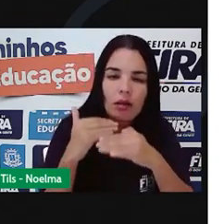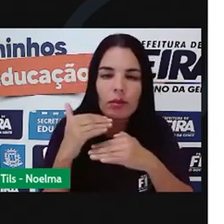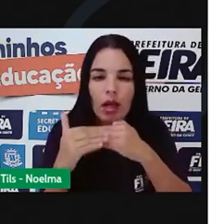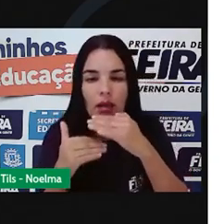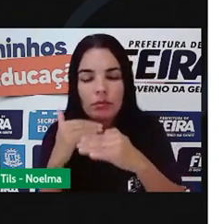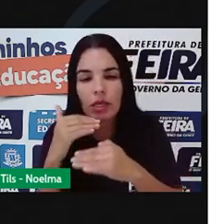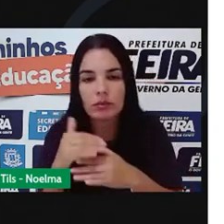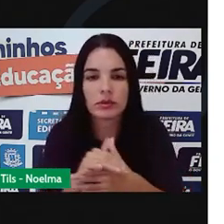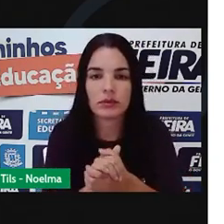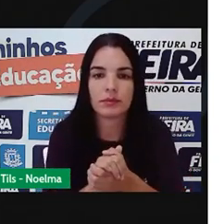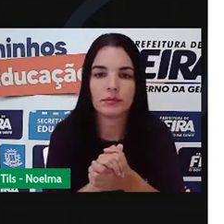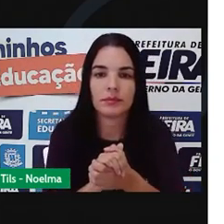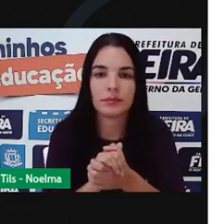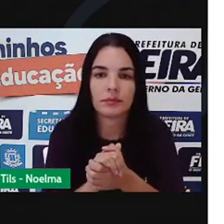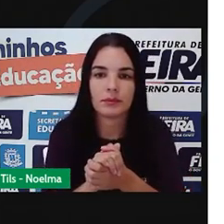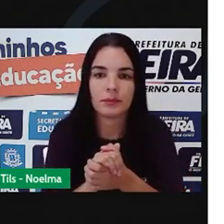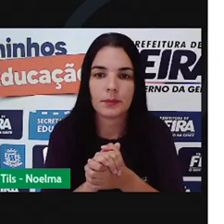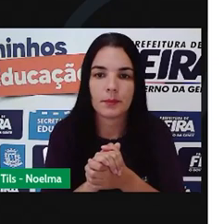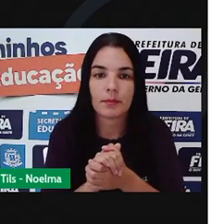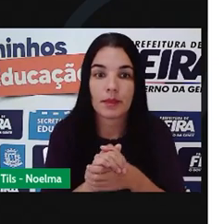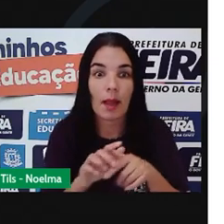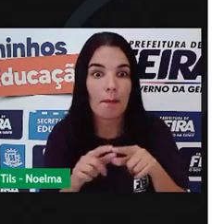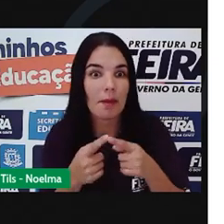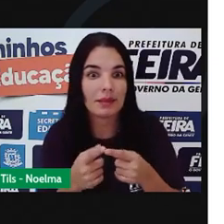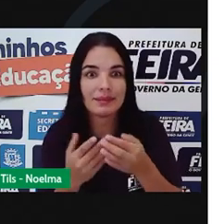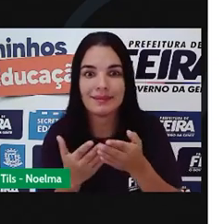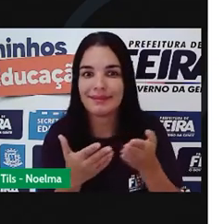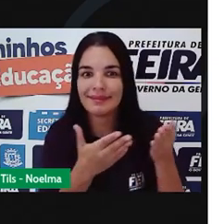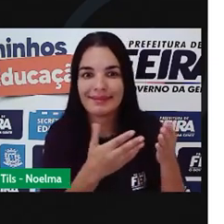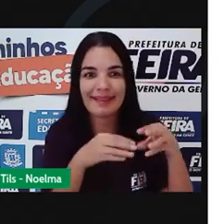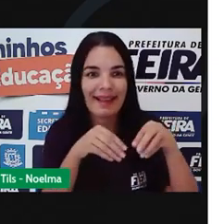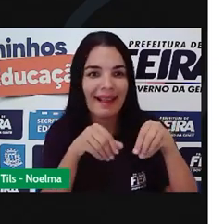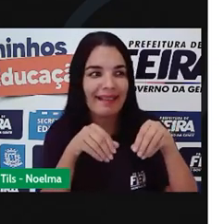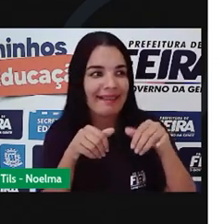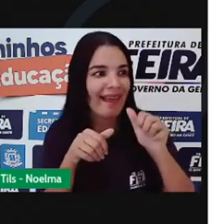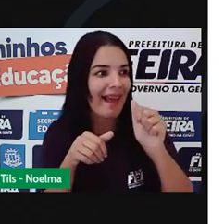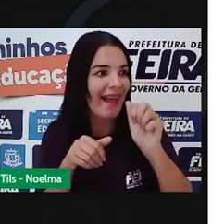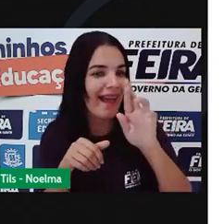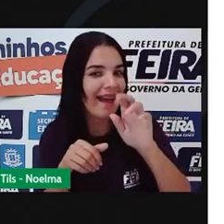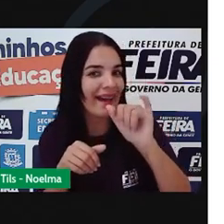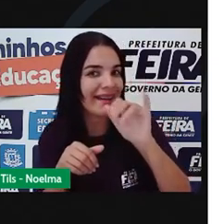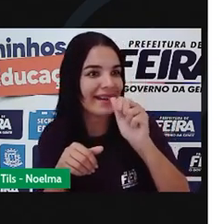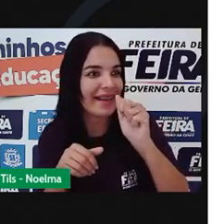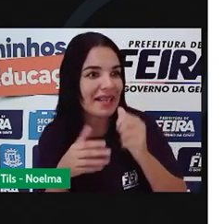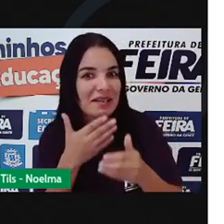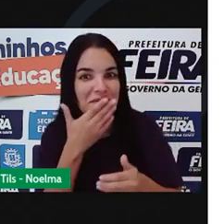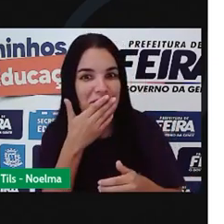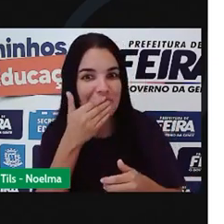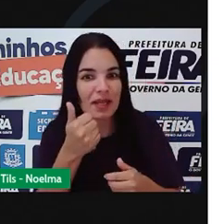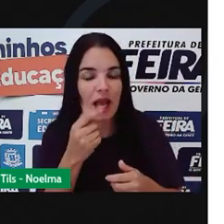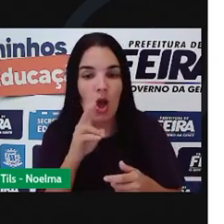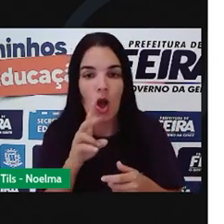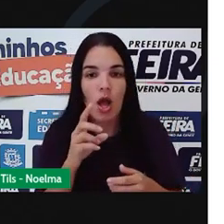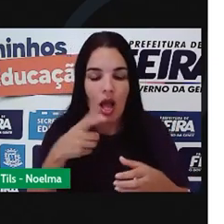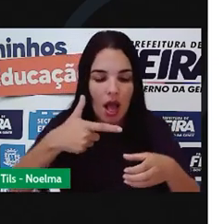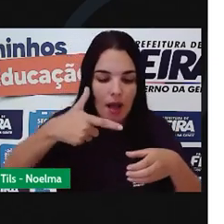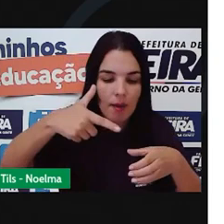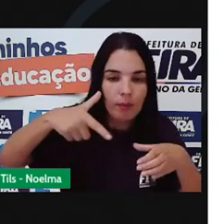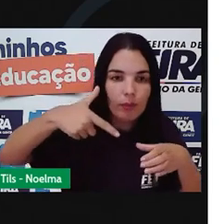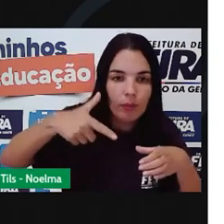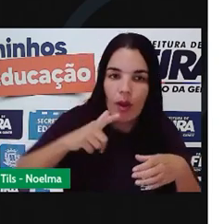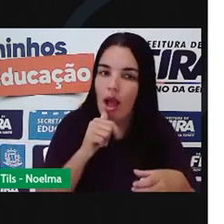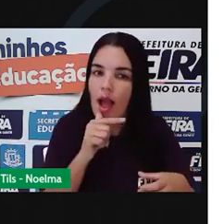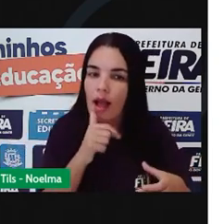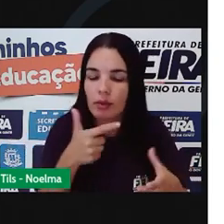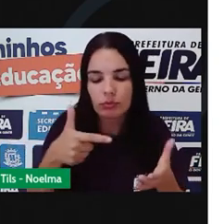Mas meu broto também. Mas igual esse aqui, não. Então, pessoal, eu molhei esse aqui de três em três dias. Você